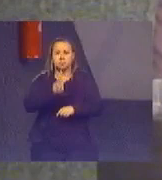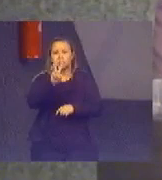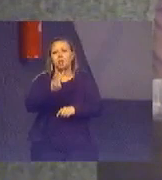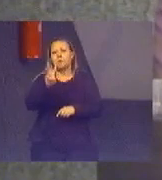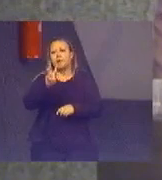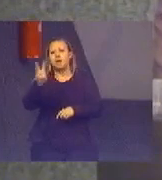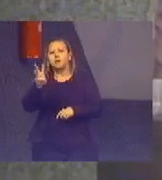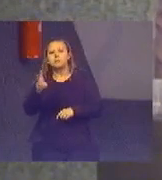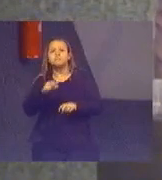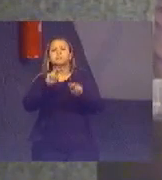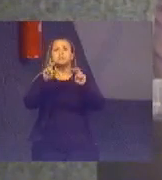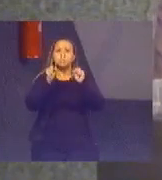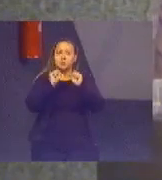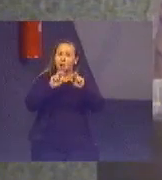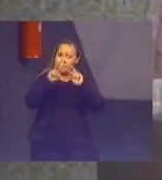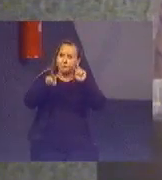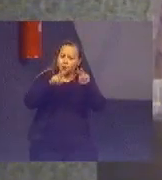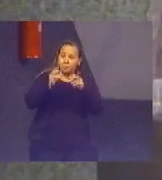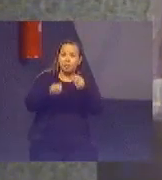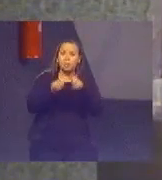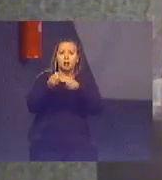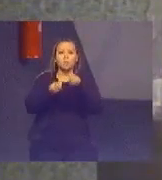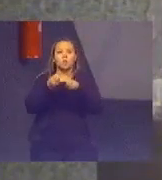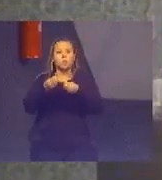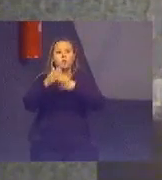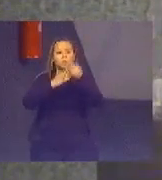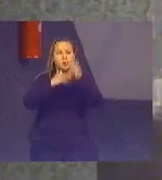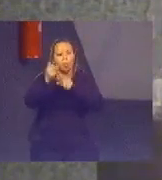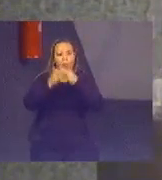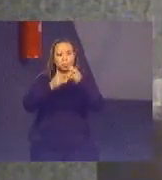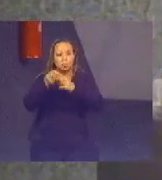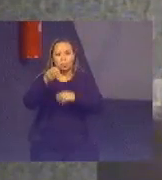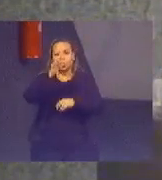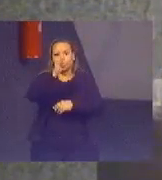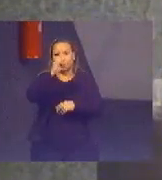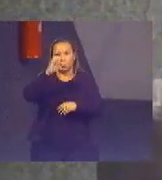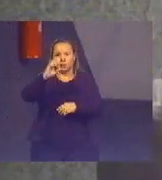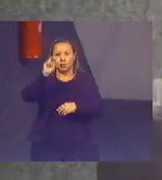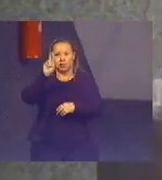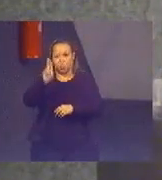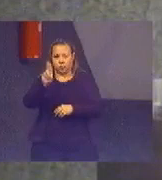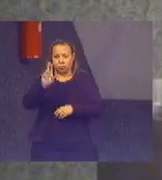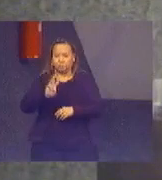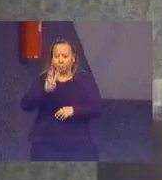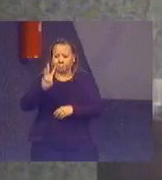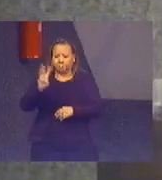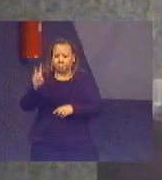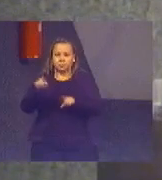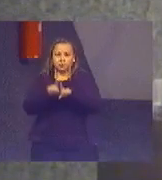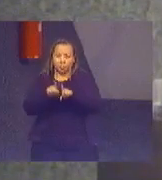Tribunal de Contas da União dentro do tema Objetivos de Desenvolvimento Sustentável.